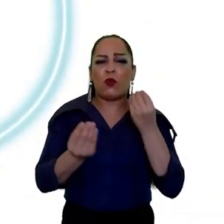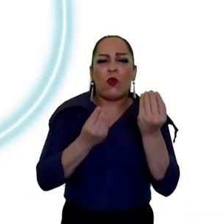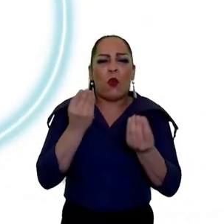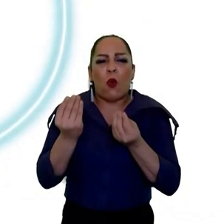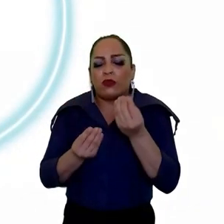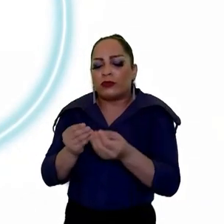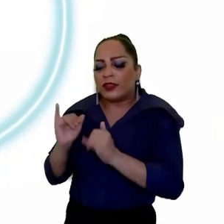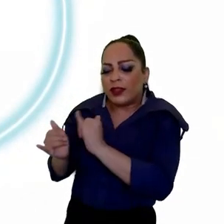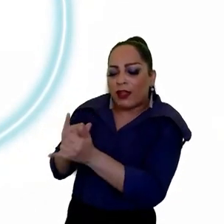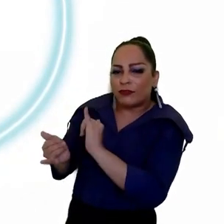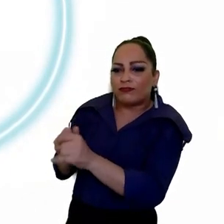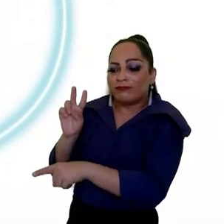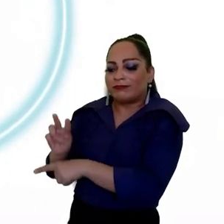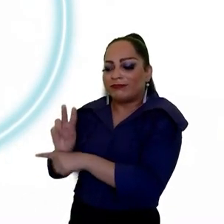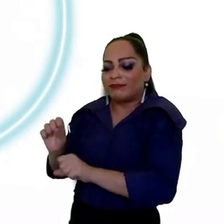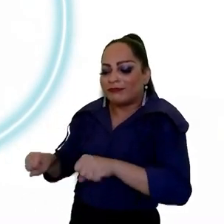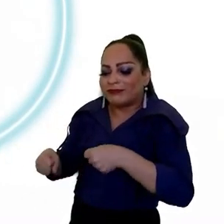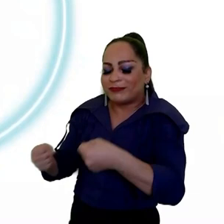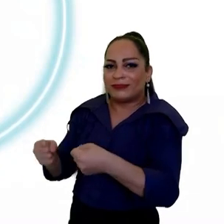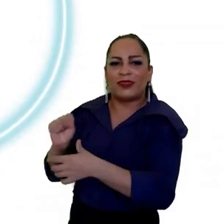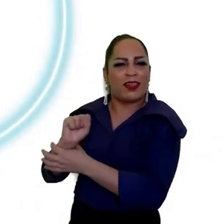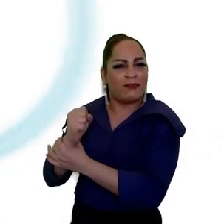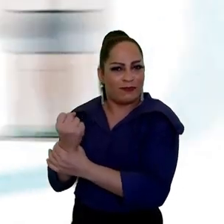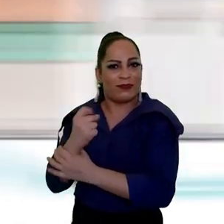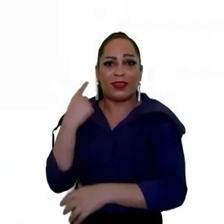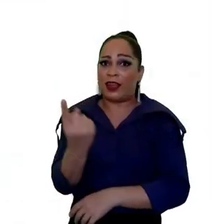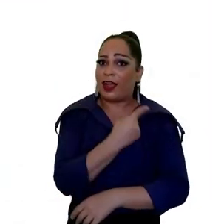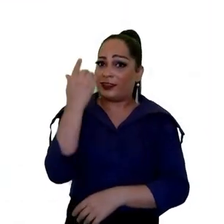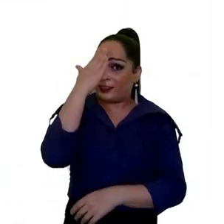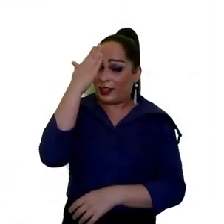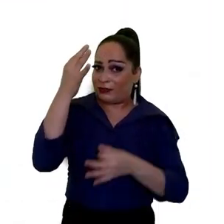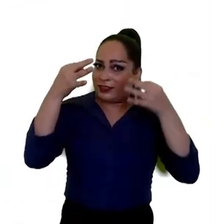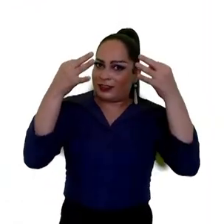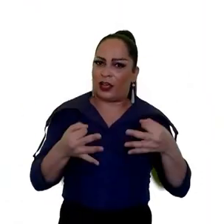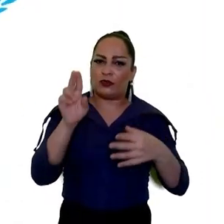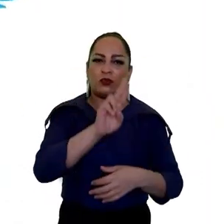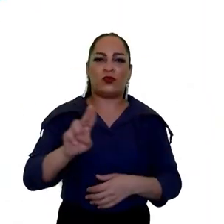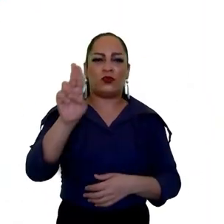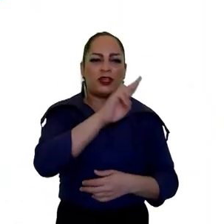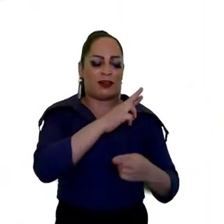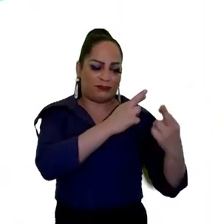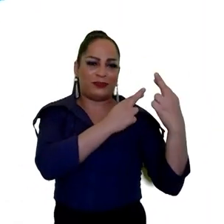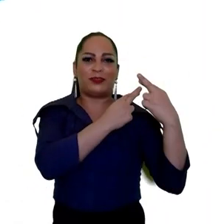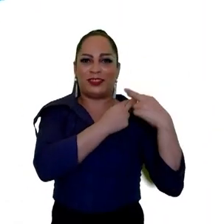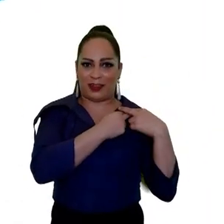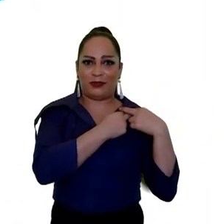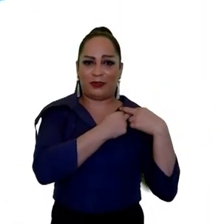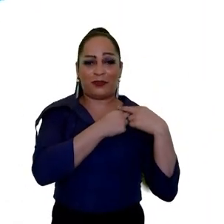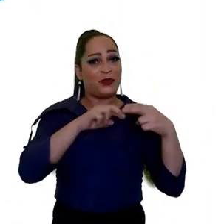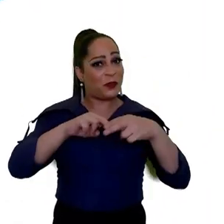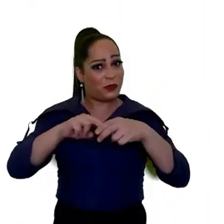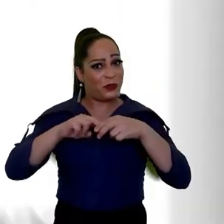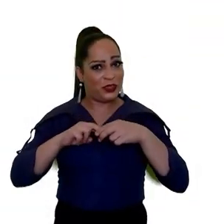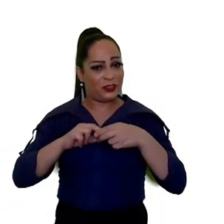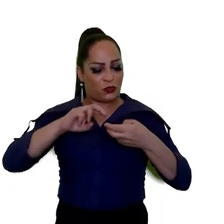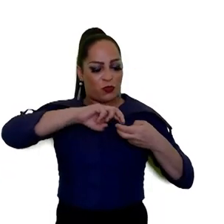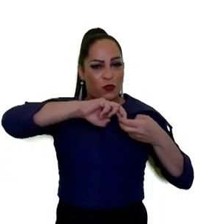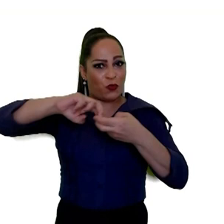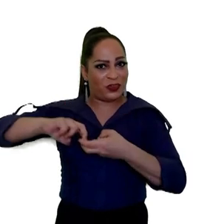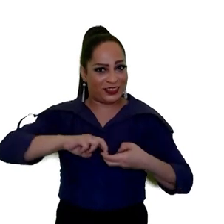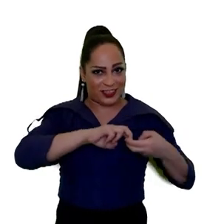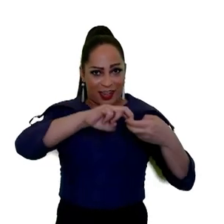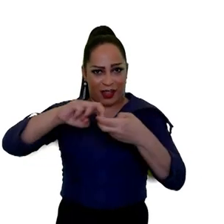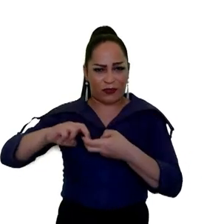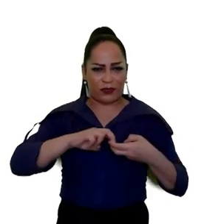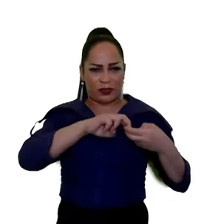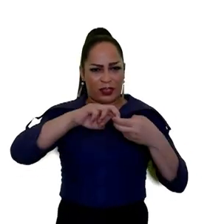das crianças e adolescentes, criamos a certeza de que serão usados de forma responsável. Foi por isso que o Unicef